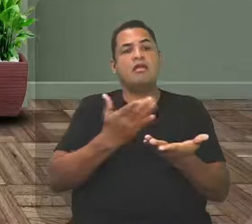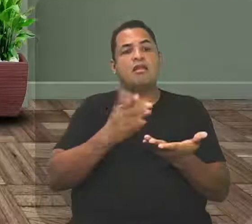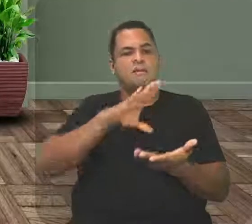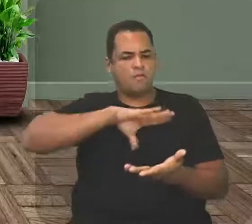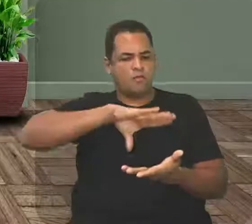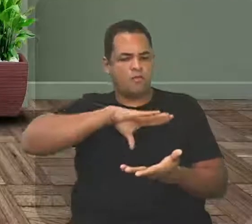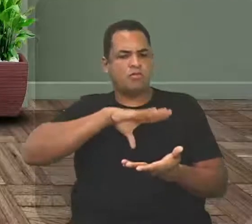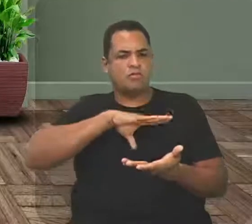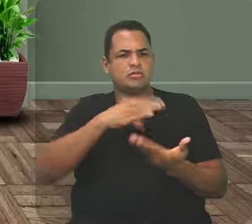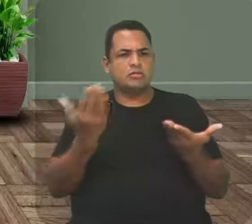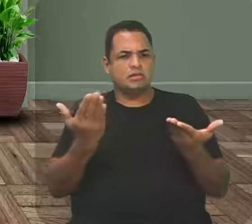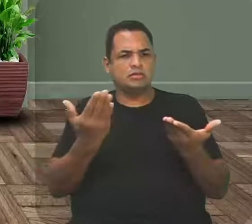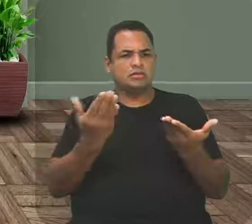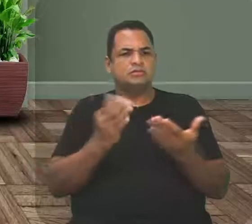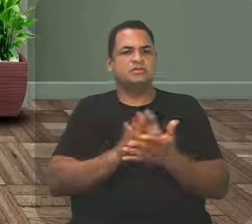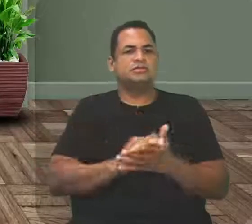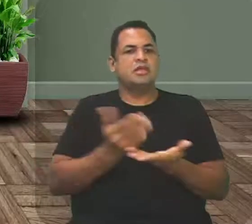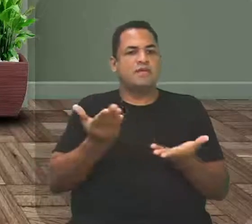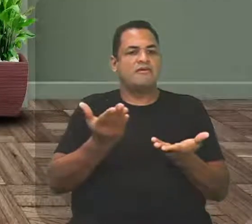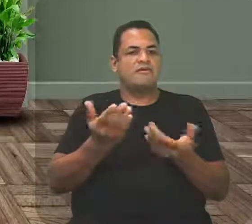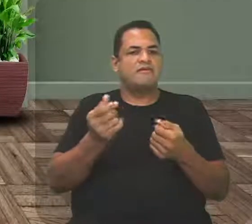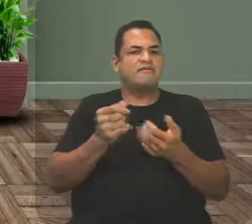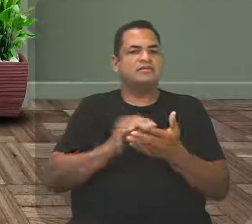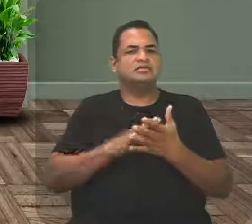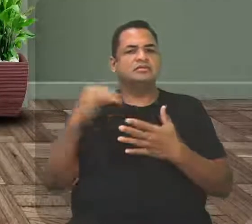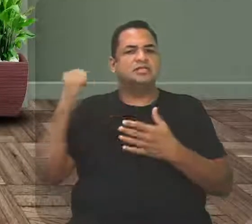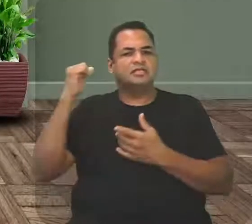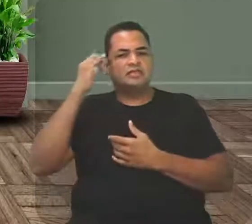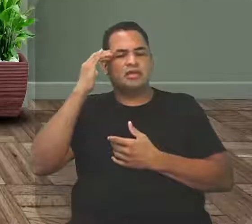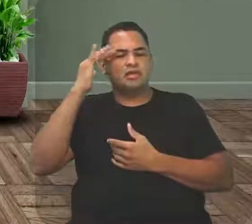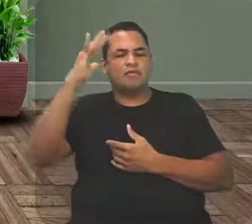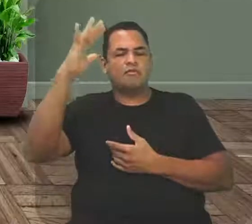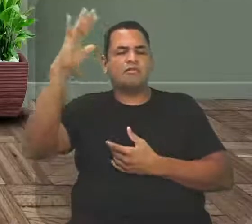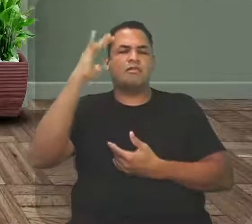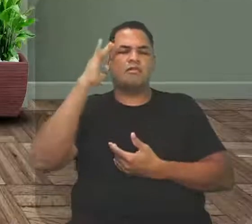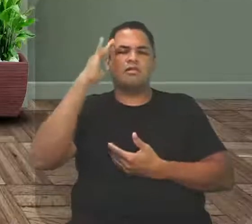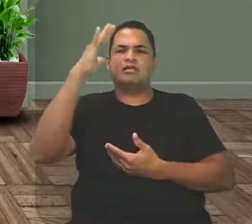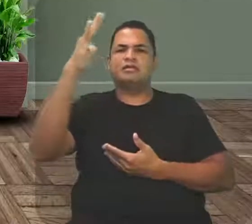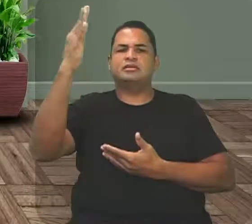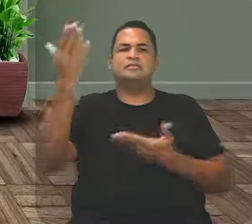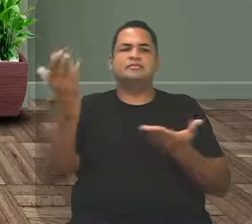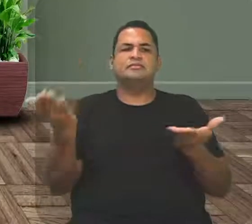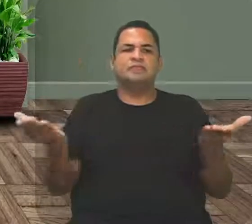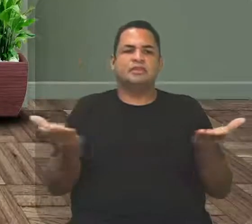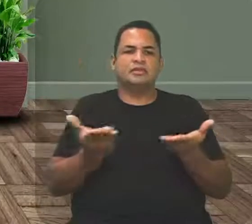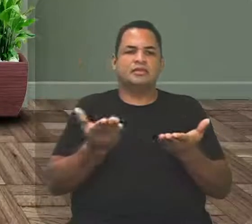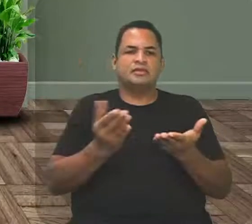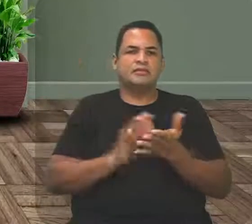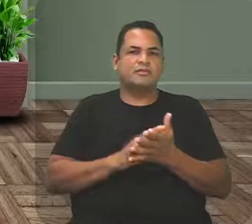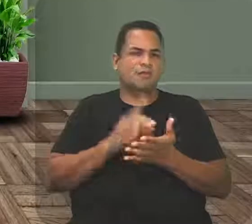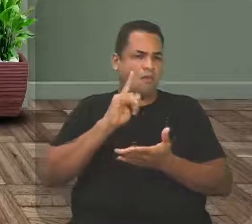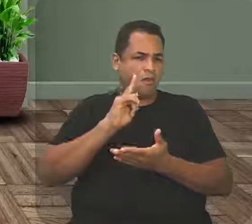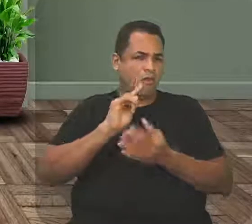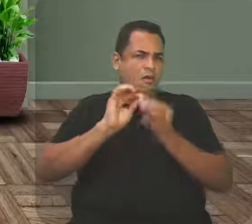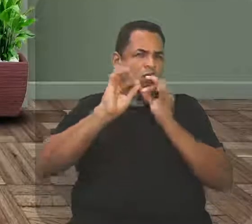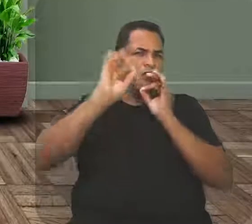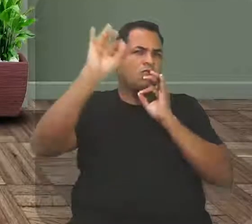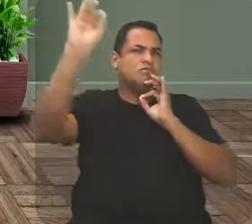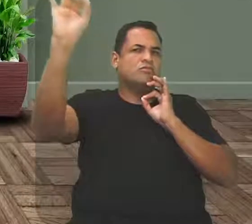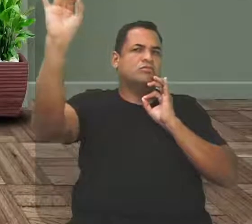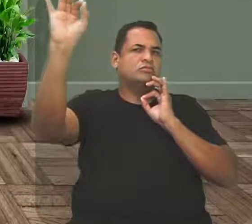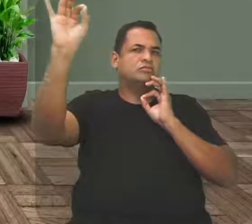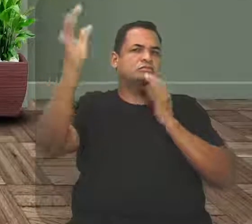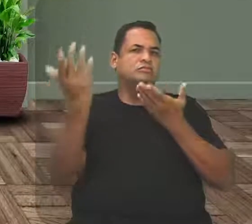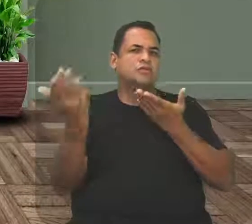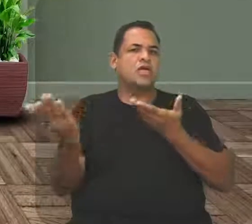essa oportunidade de fazer essa viagem. E dessa vez, nós vamos longe, Vamos voltar no